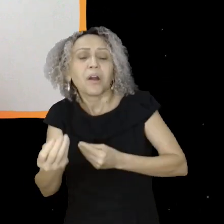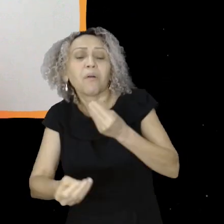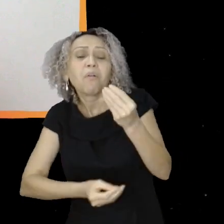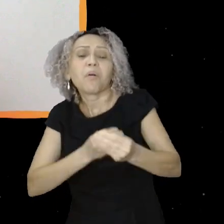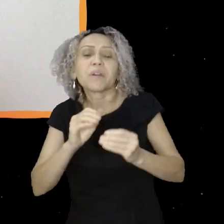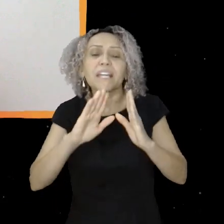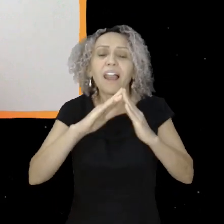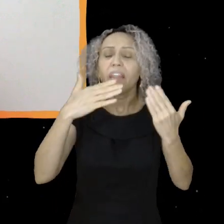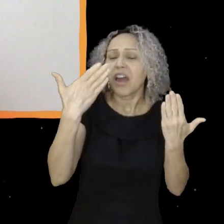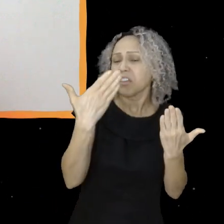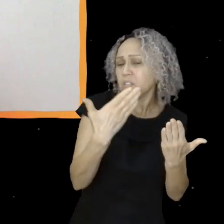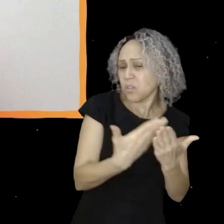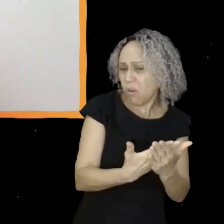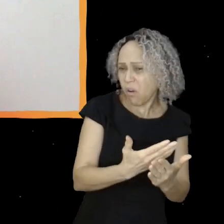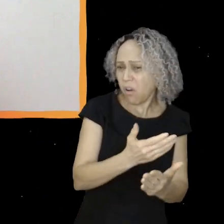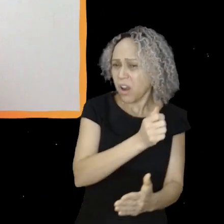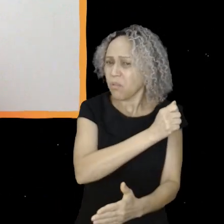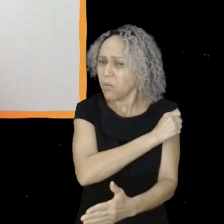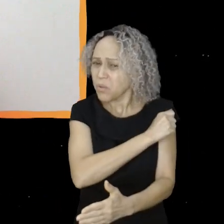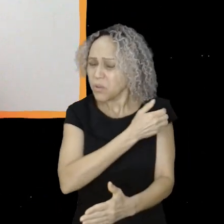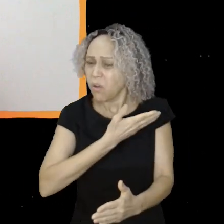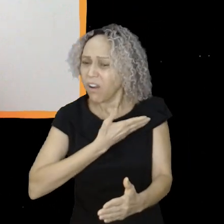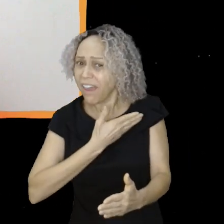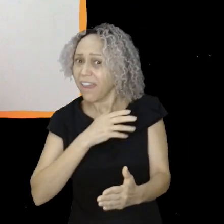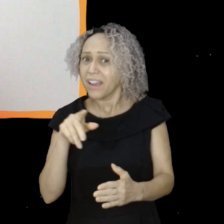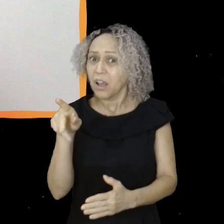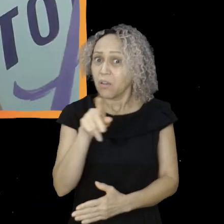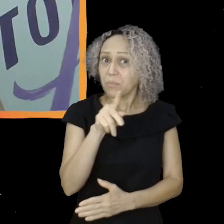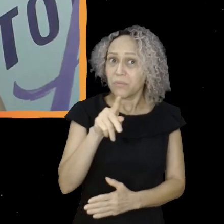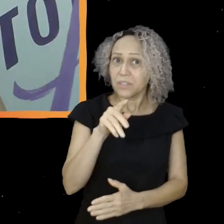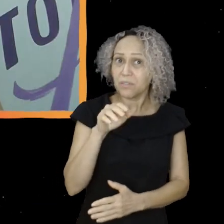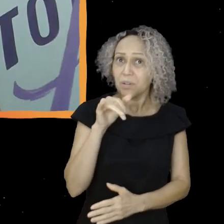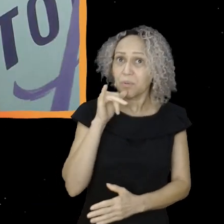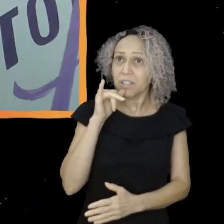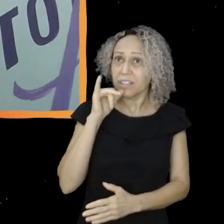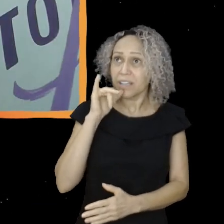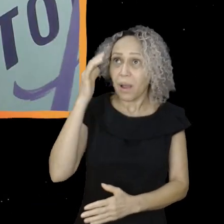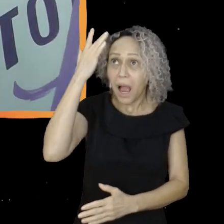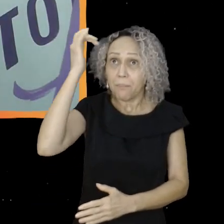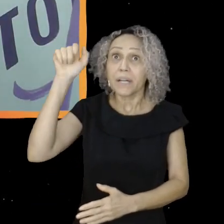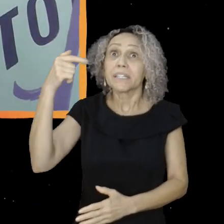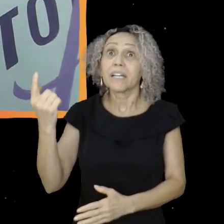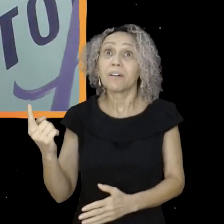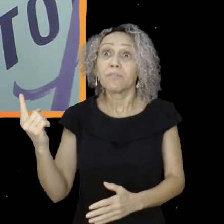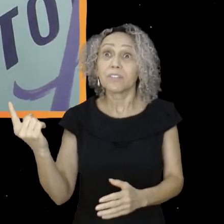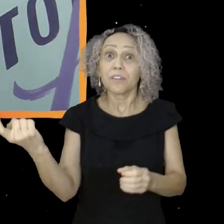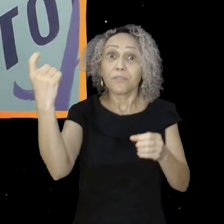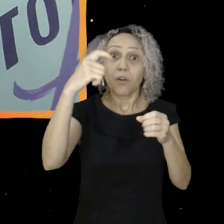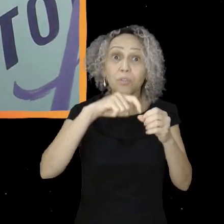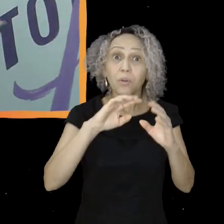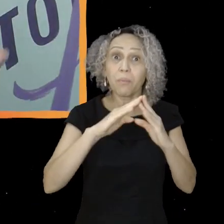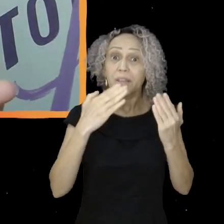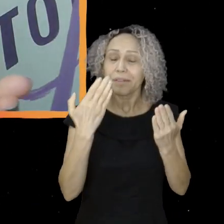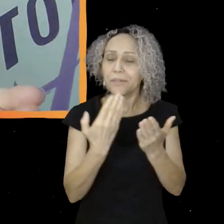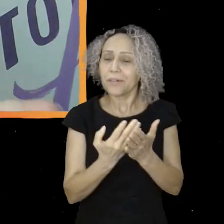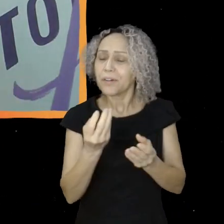professores, como é que foi o dia seguinte, assim, me chegar na escola? Foi muito bizarro, porque, assim, aquela época,